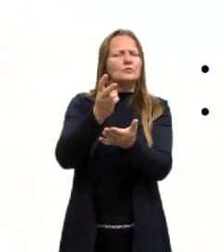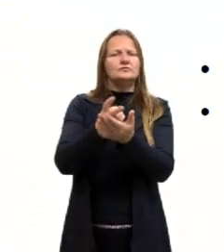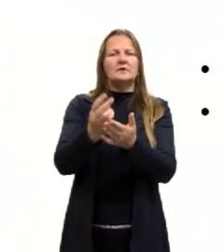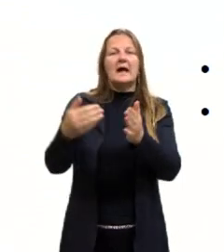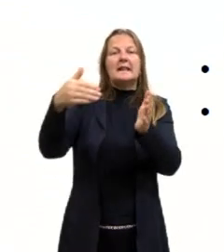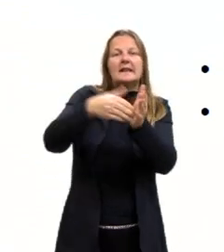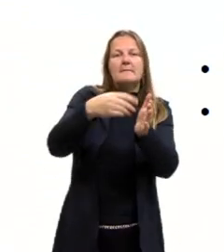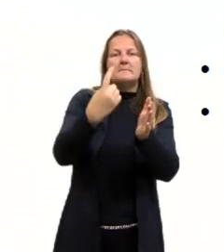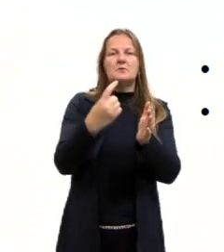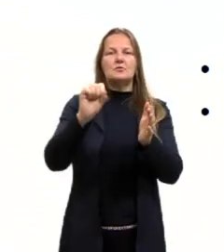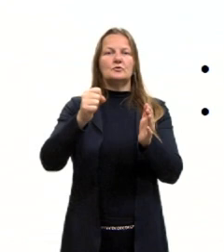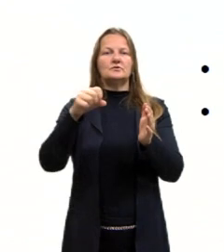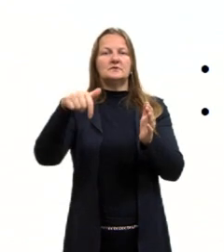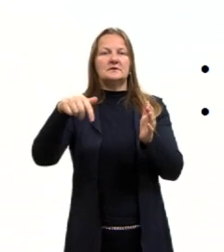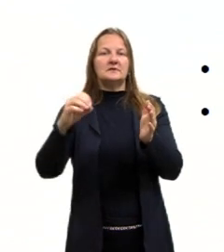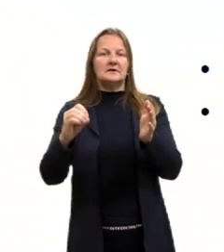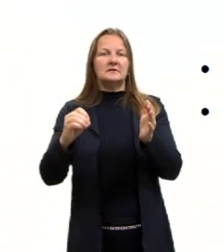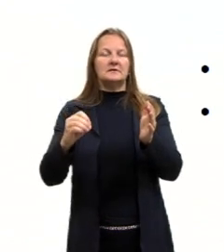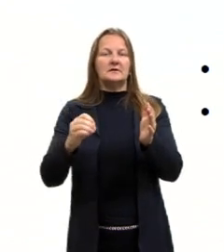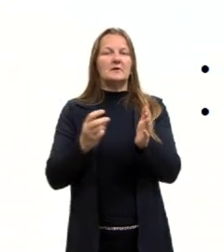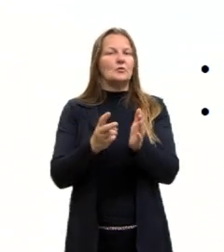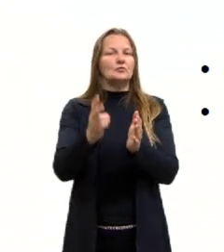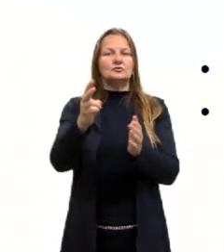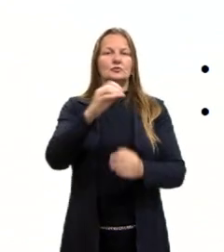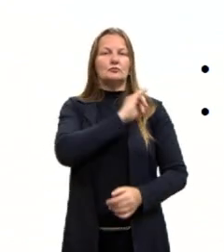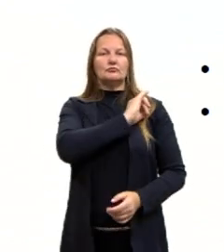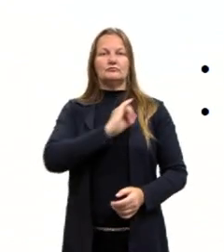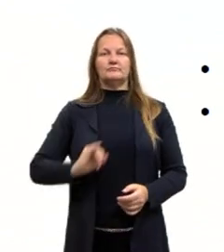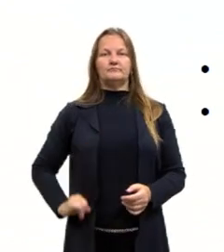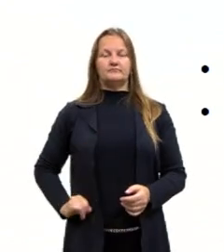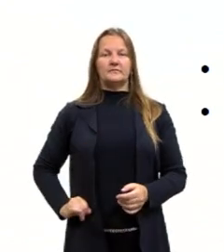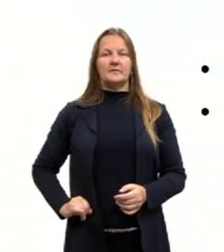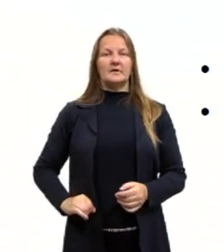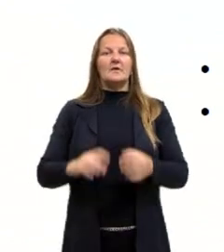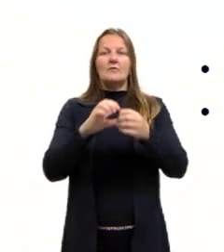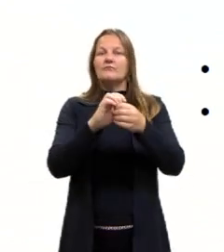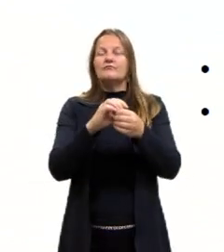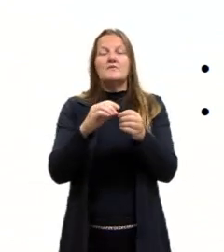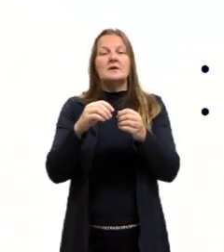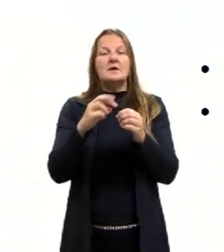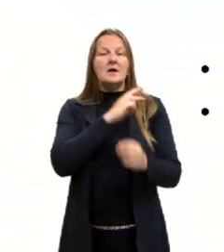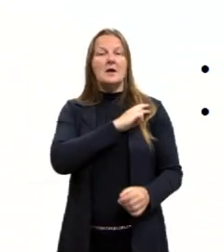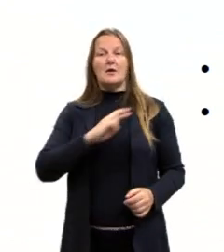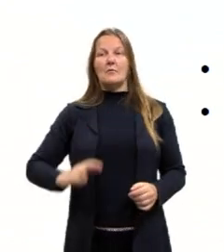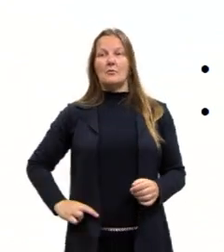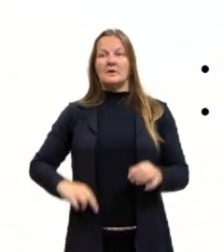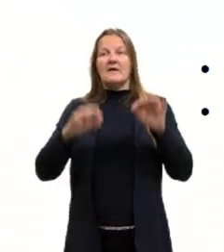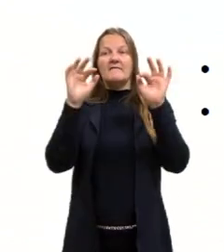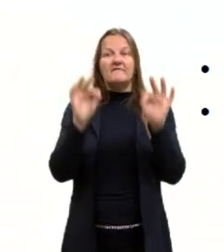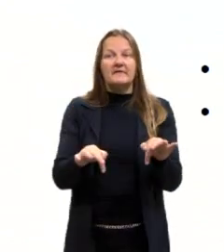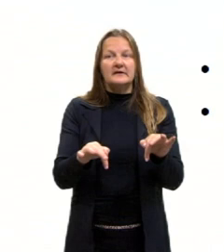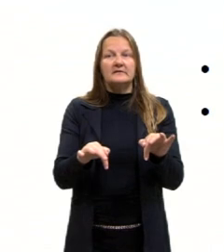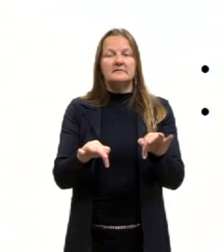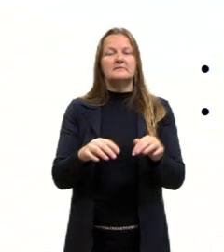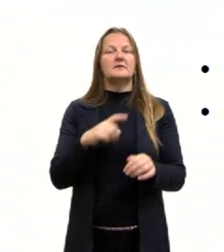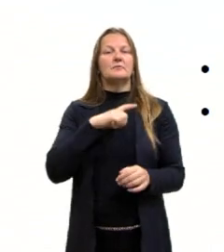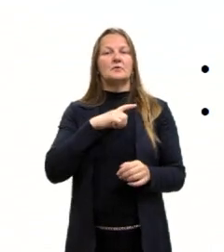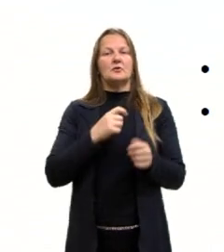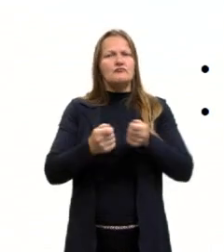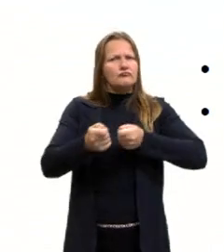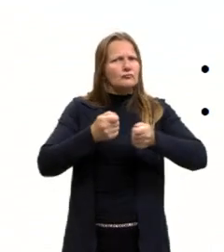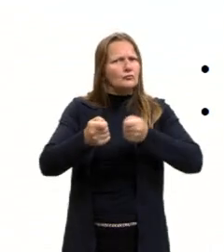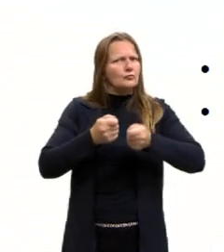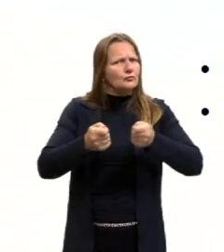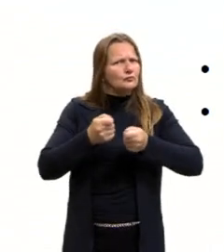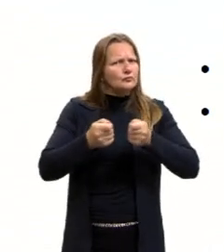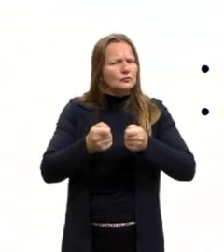Então, aí um momento que a França deixa de ser novamente uma república, porque ela estava sendo controlada por uma